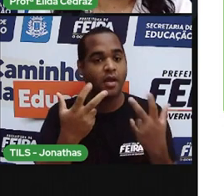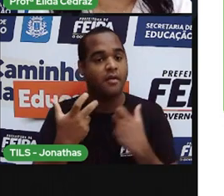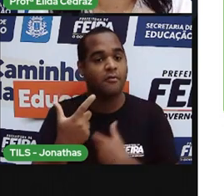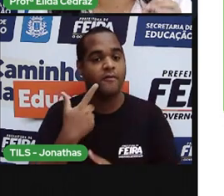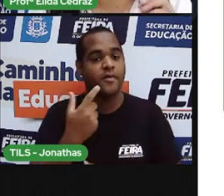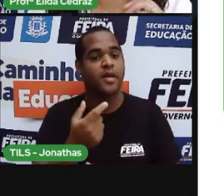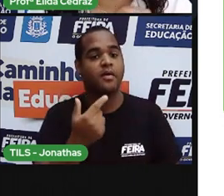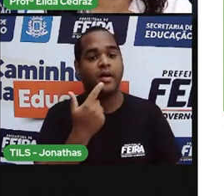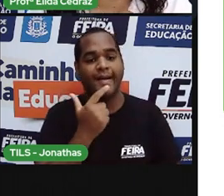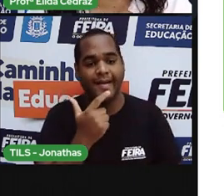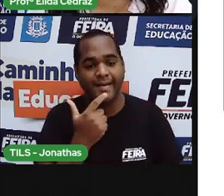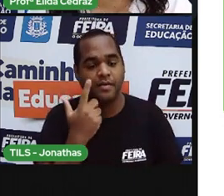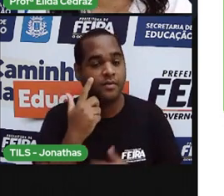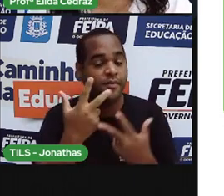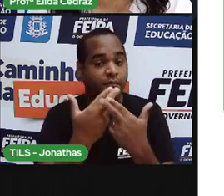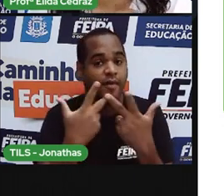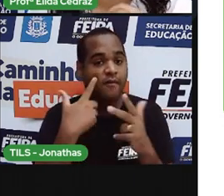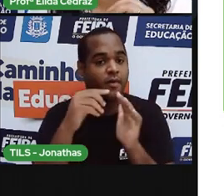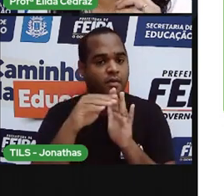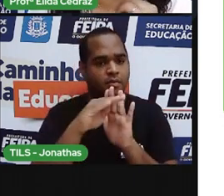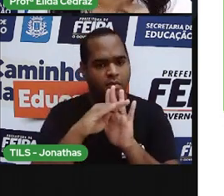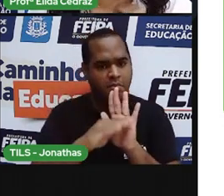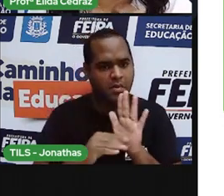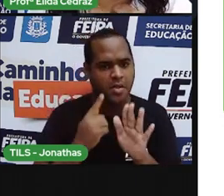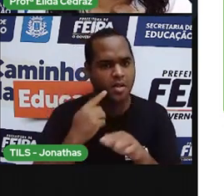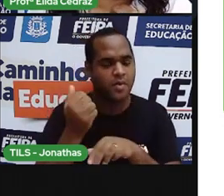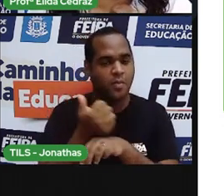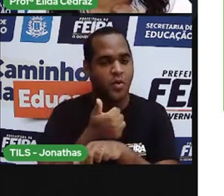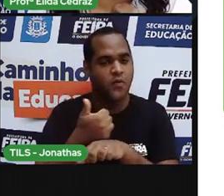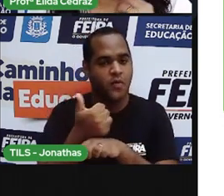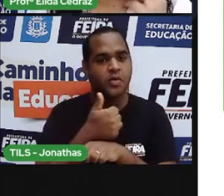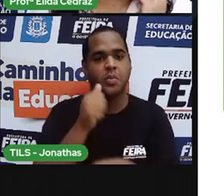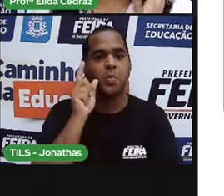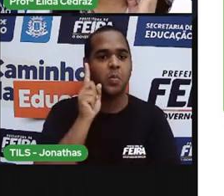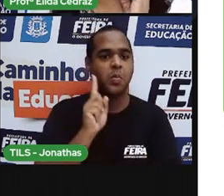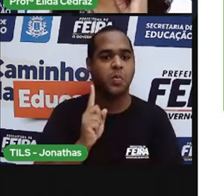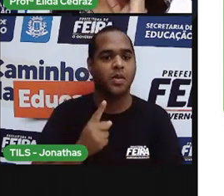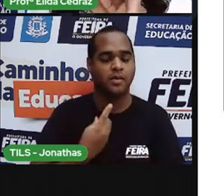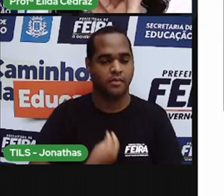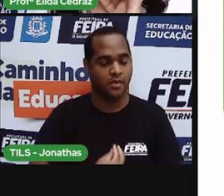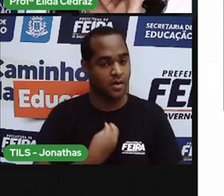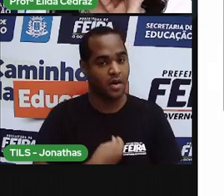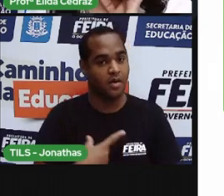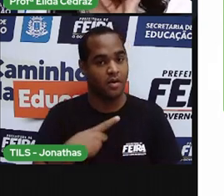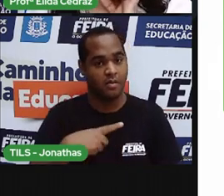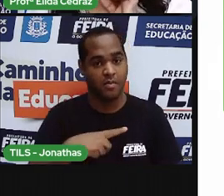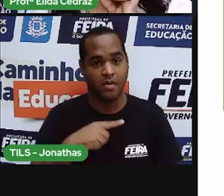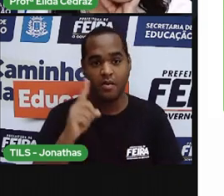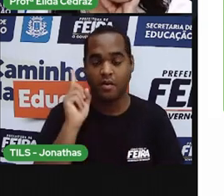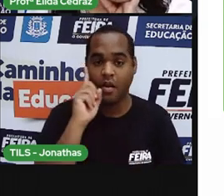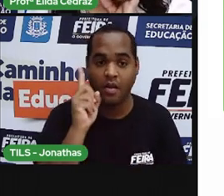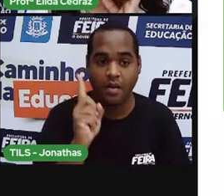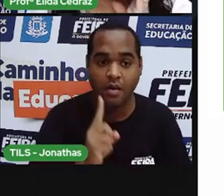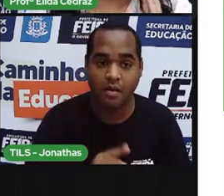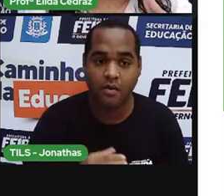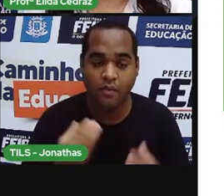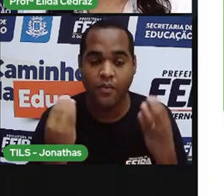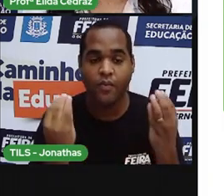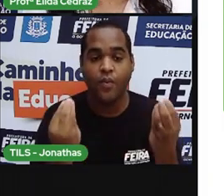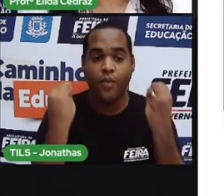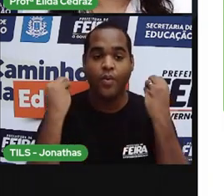descobri que existiam algumas profissões coisas eu não imaginava, eu pensei, meu Deus,